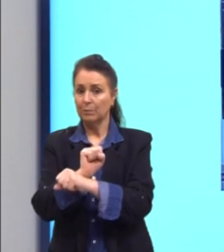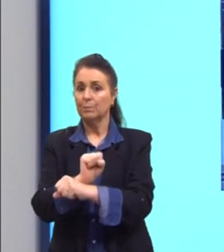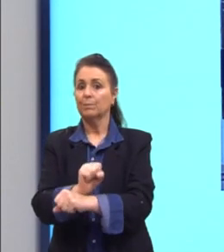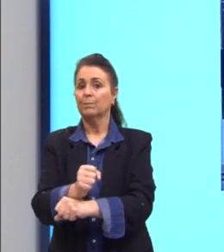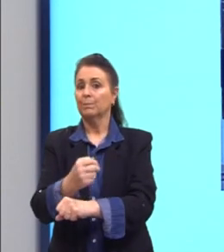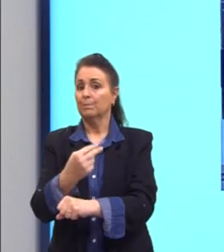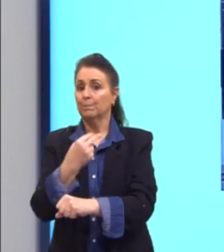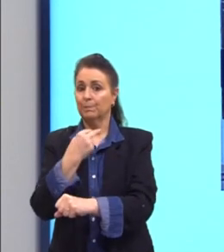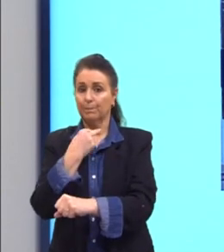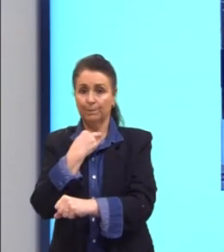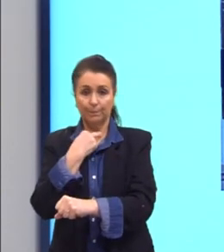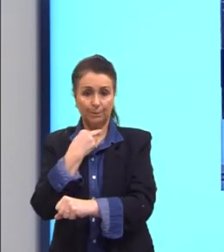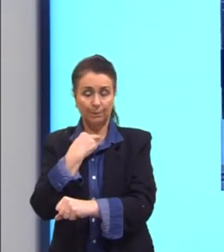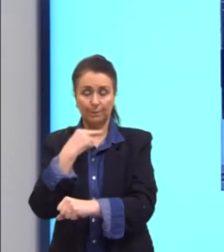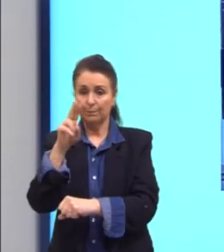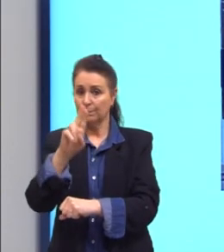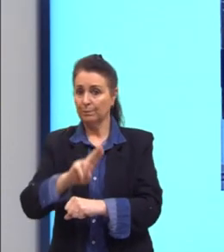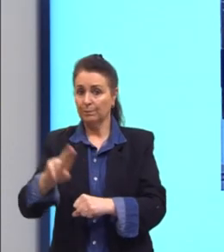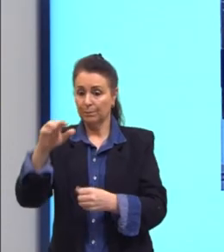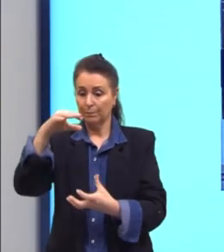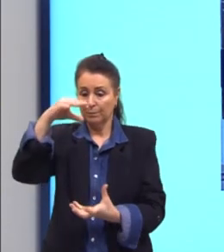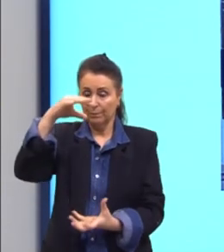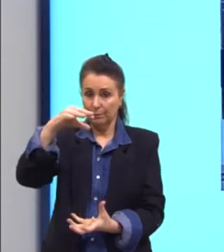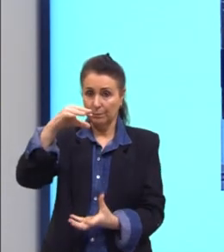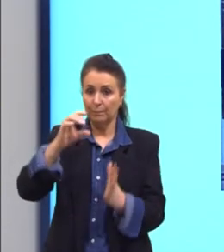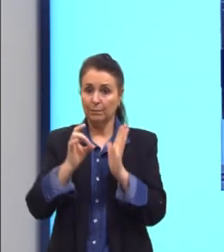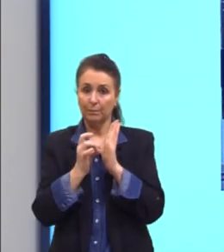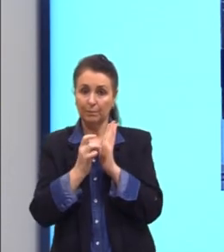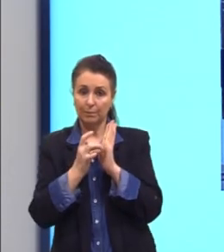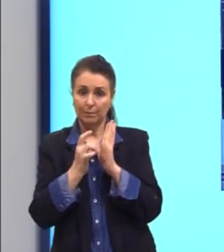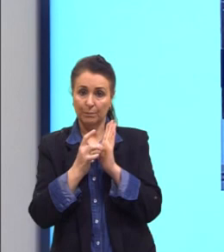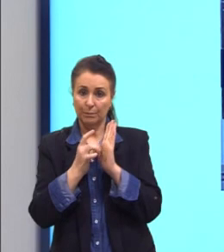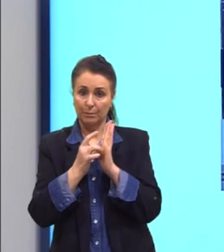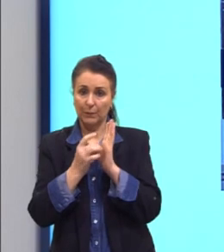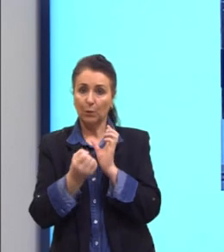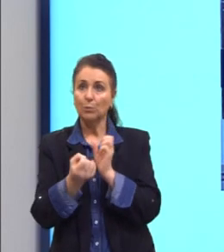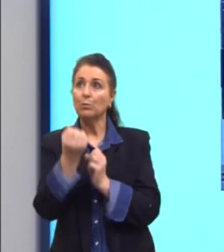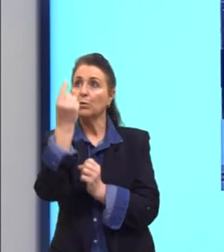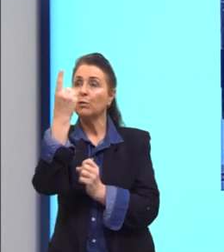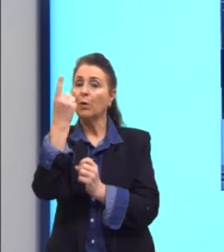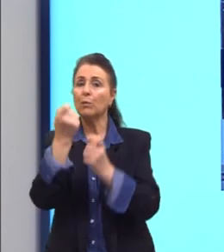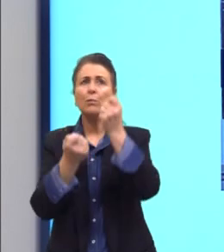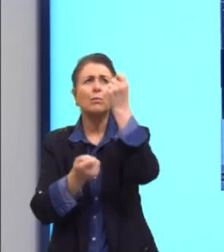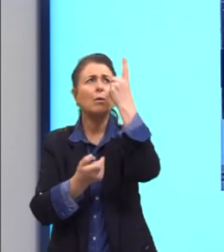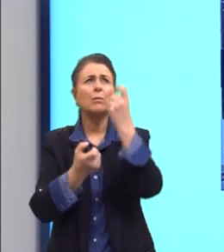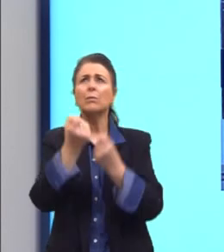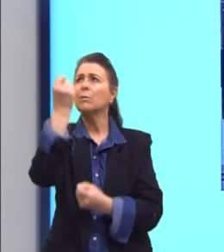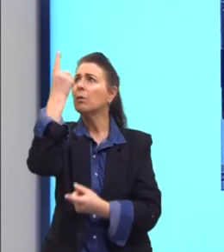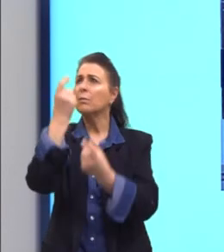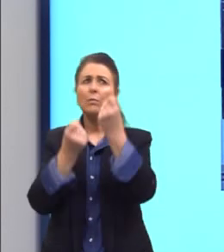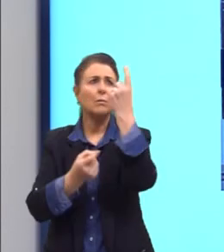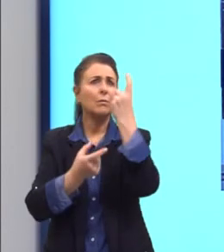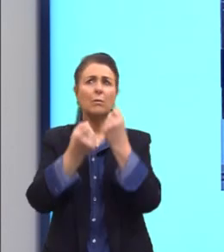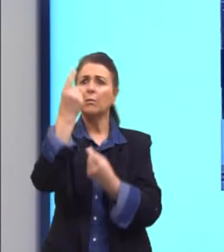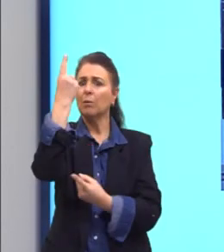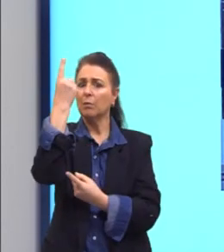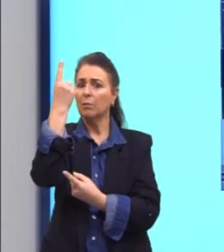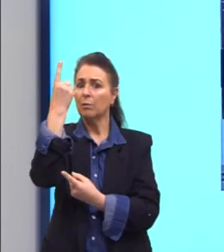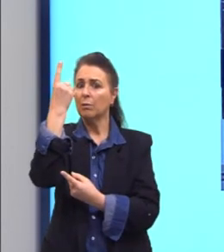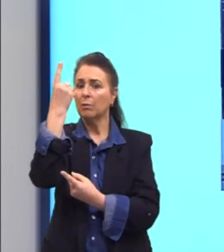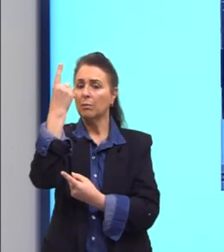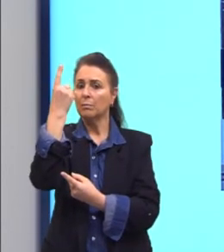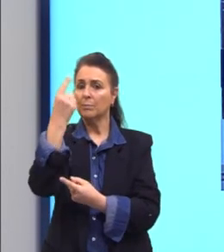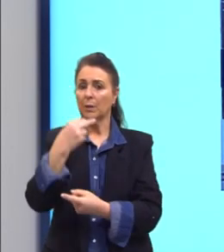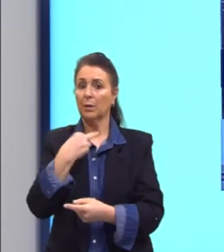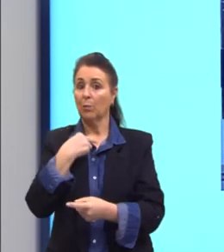permitido o uso de garrafas de vidro ou de fogos de artifício. Vocês vejam aqui, que aqui não tenho nem o verbo to